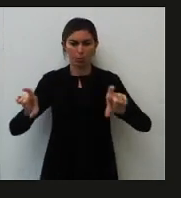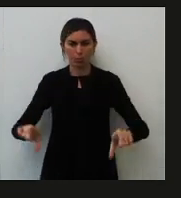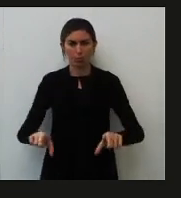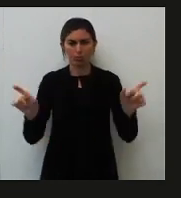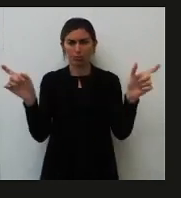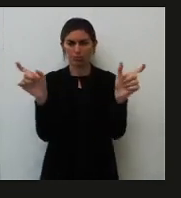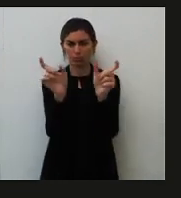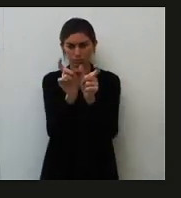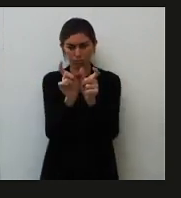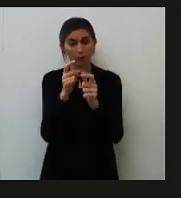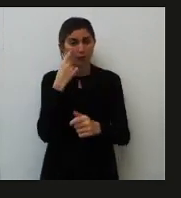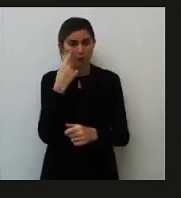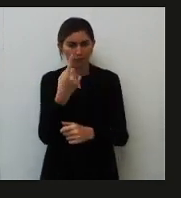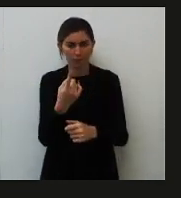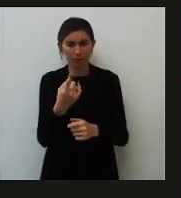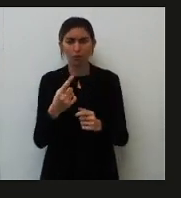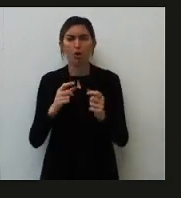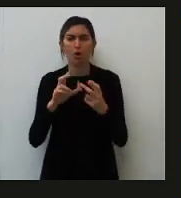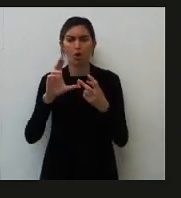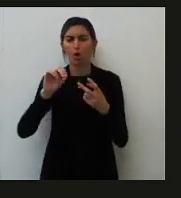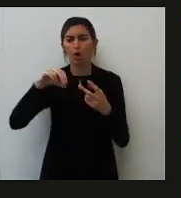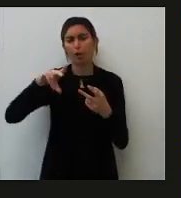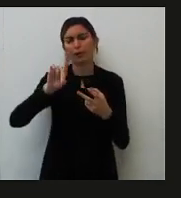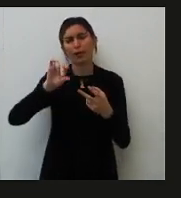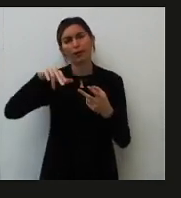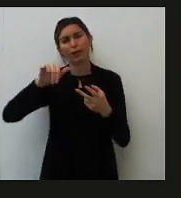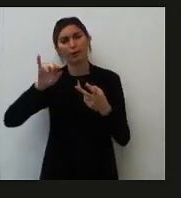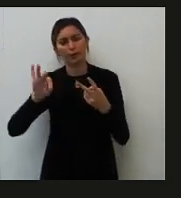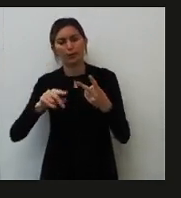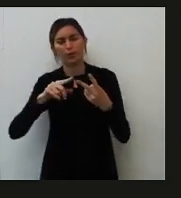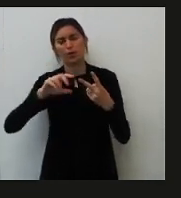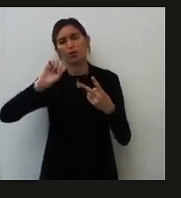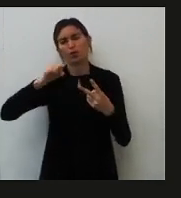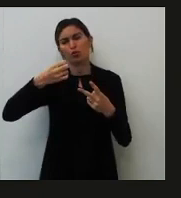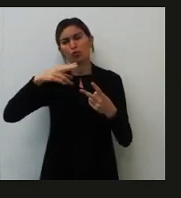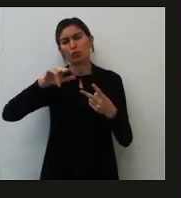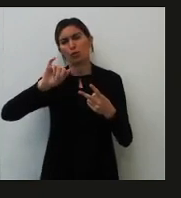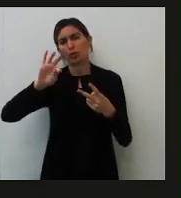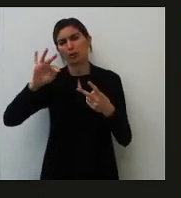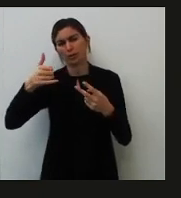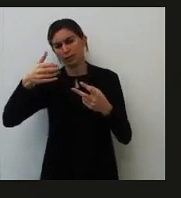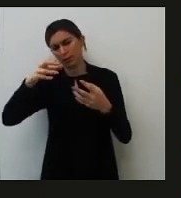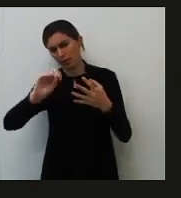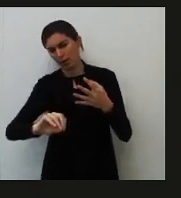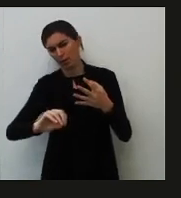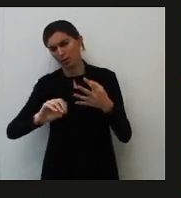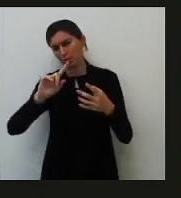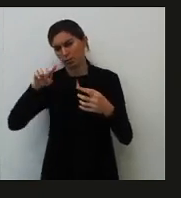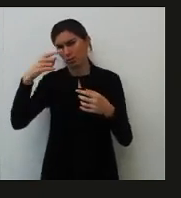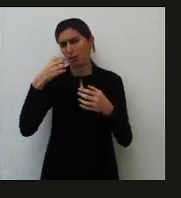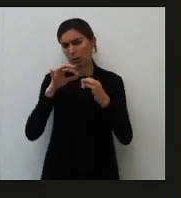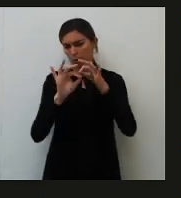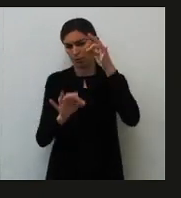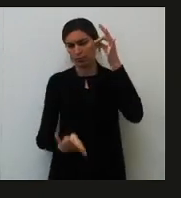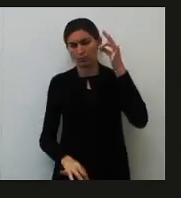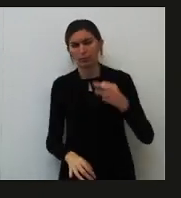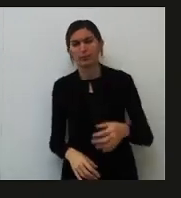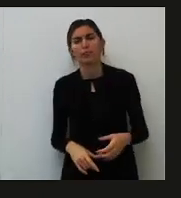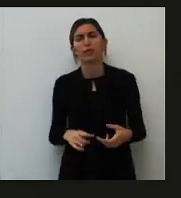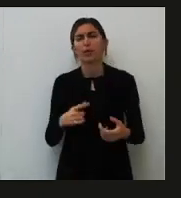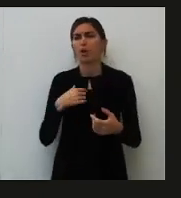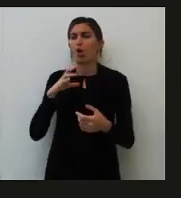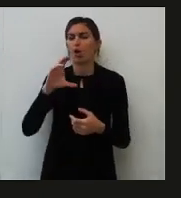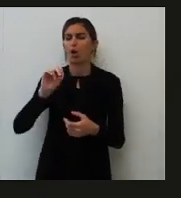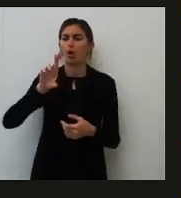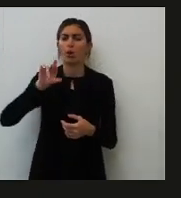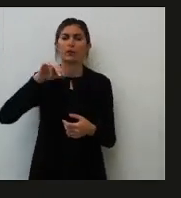Então, ó, se divide em coordenativas e subordinativas. Subordinativas são dez. A vai ver nas próximas aulas. Vem grande. Tá? E as